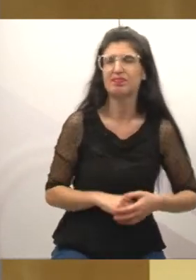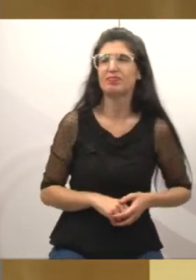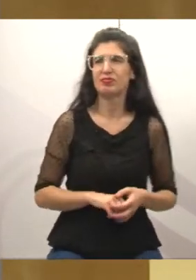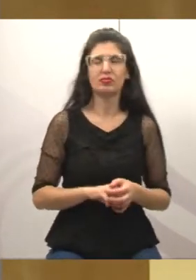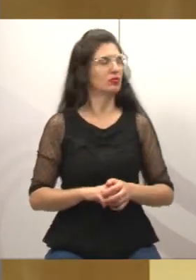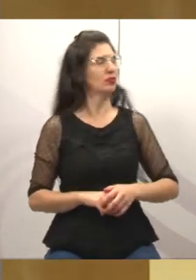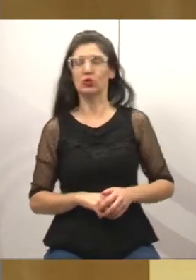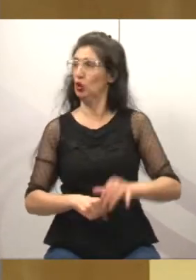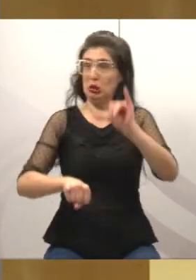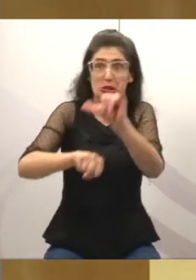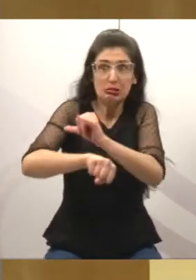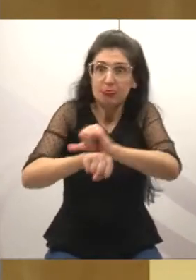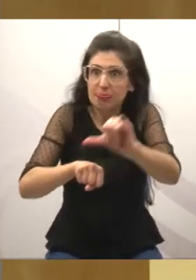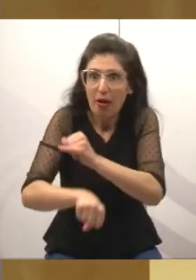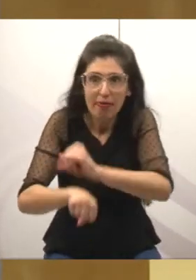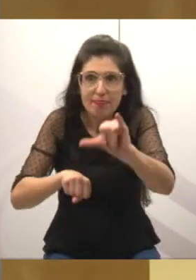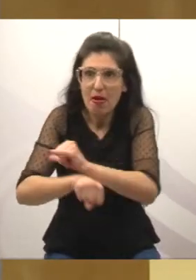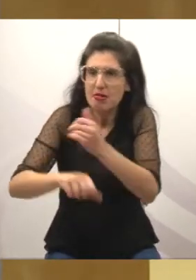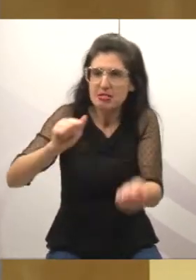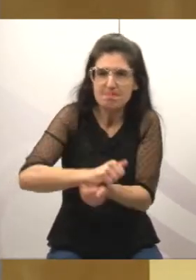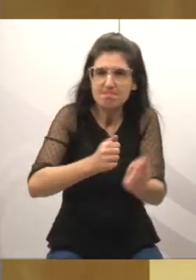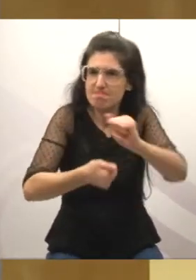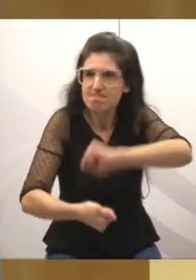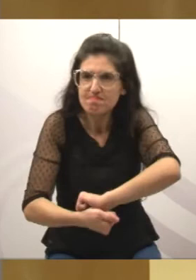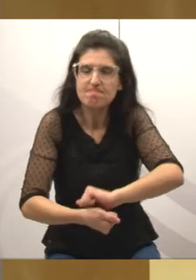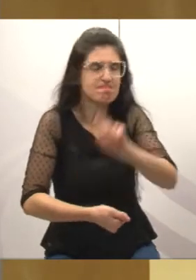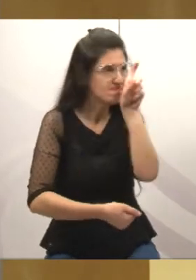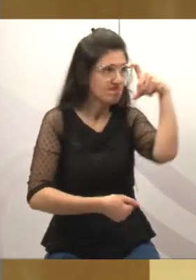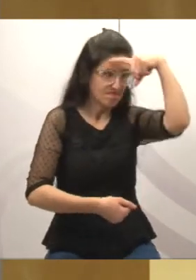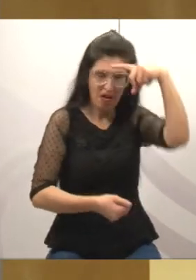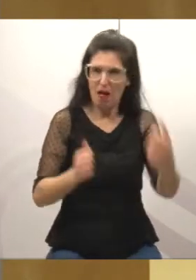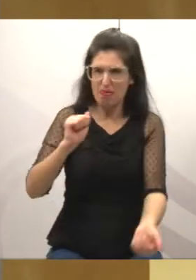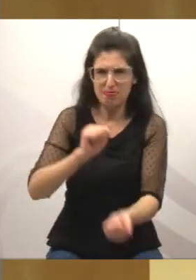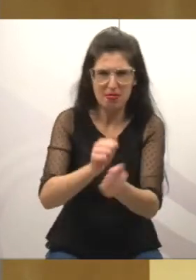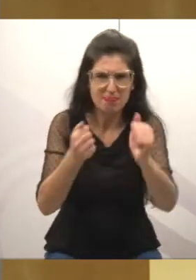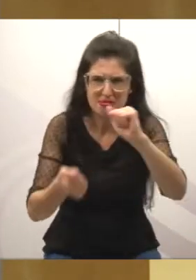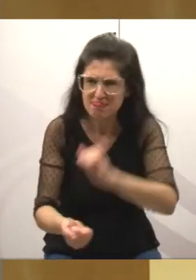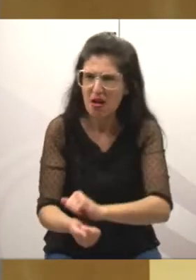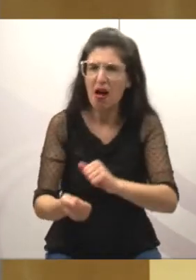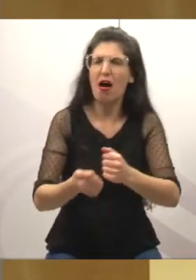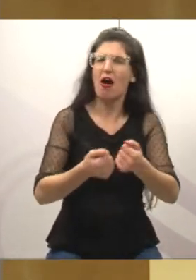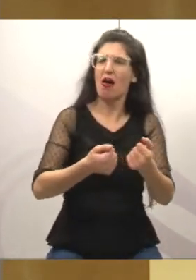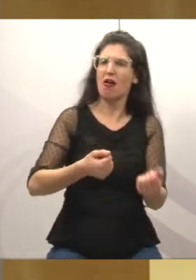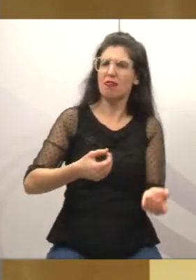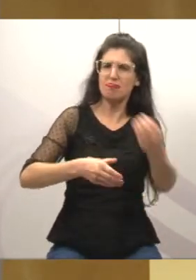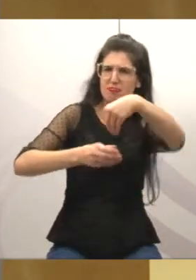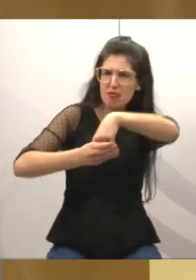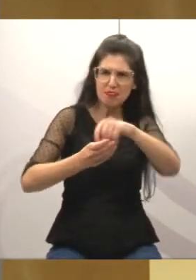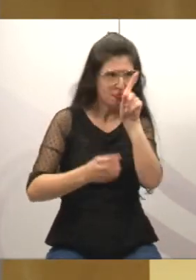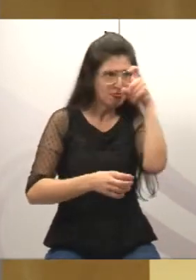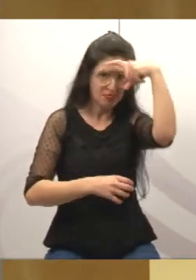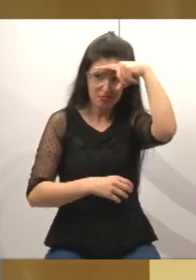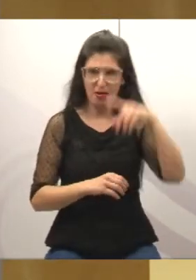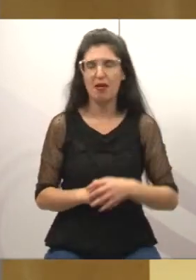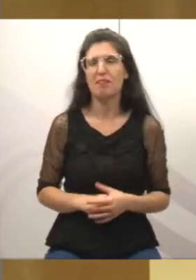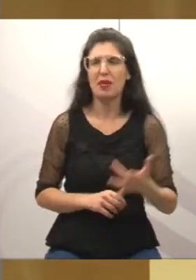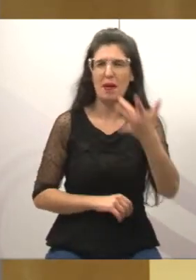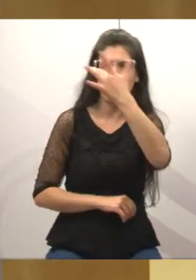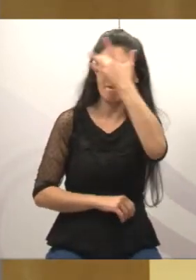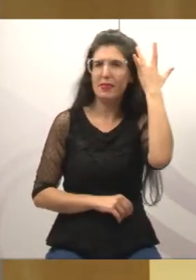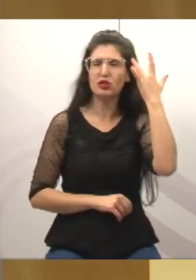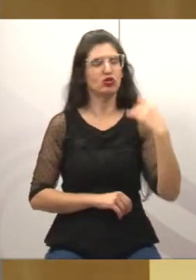pudéssemos adaptar a rede de saúde, adaptar os equipamentos para receber os doentes de